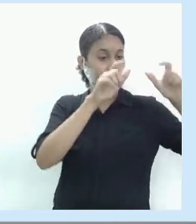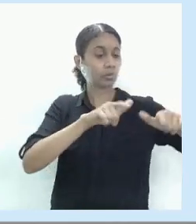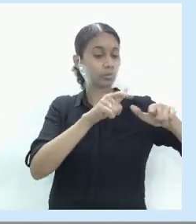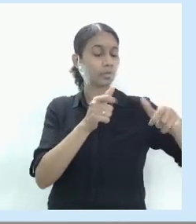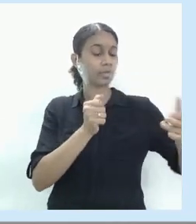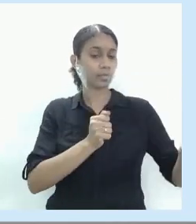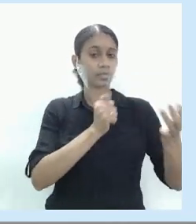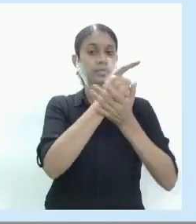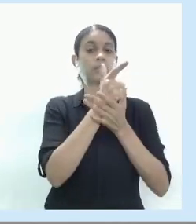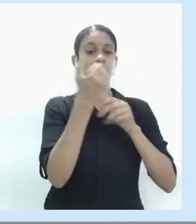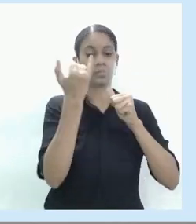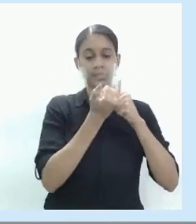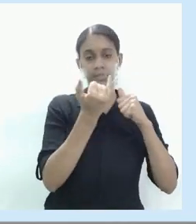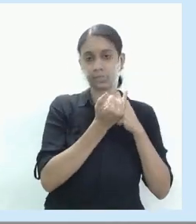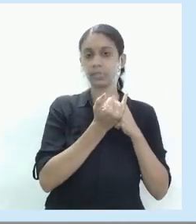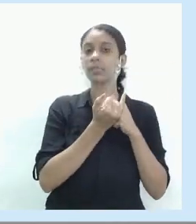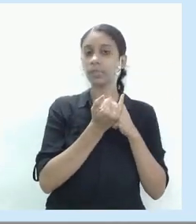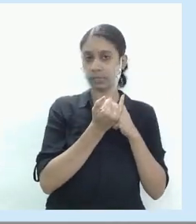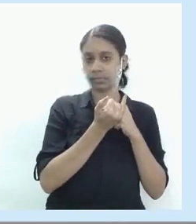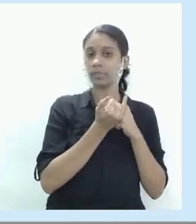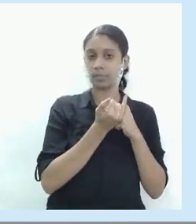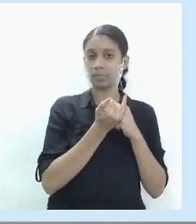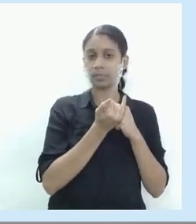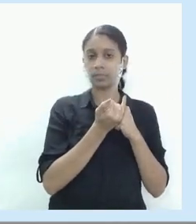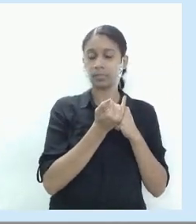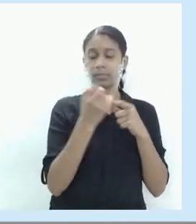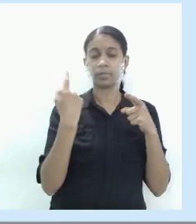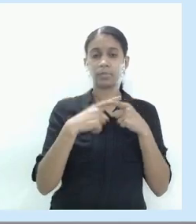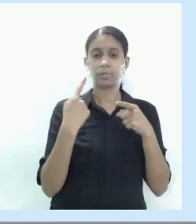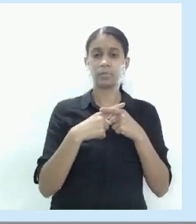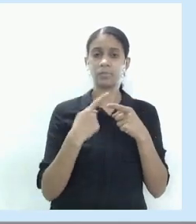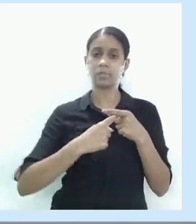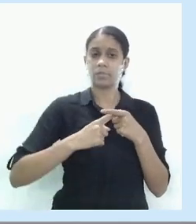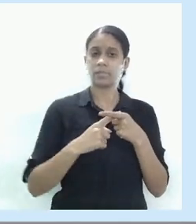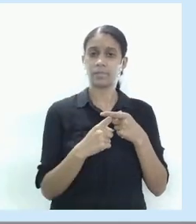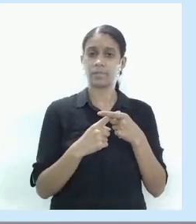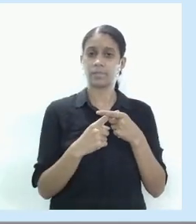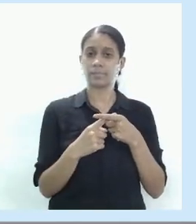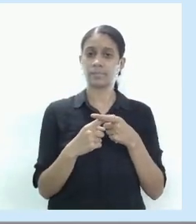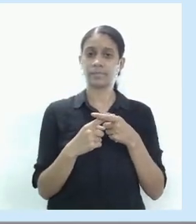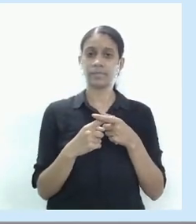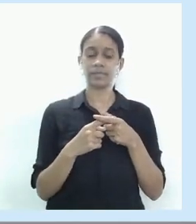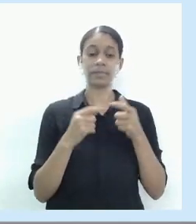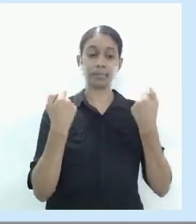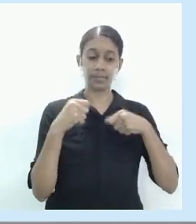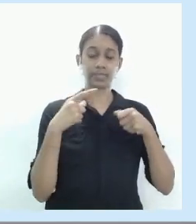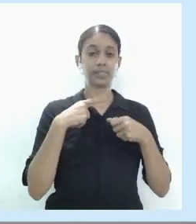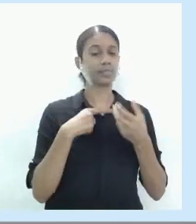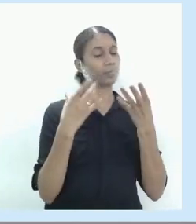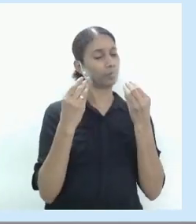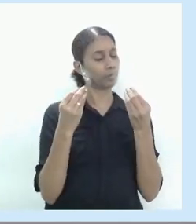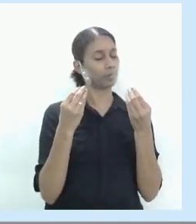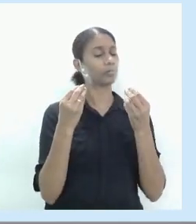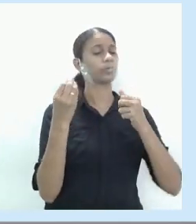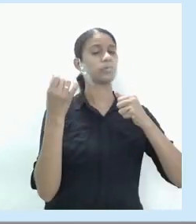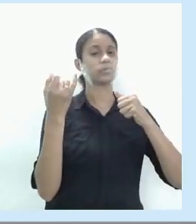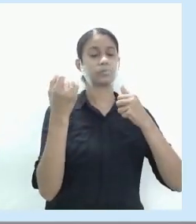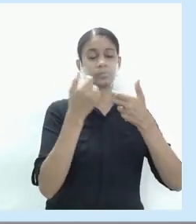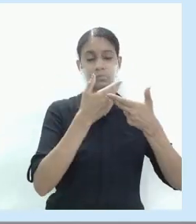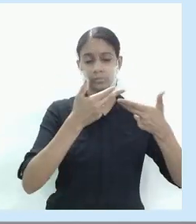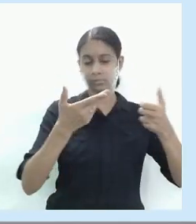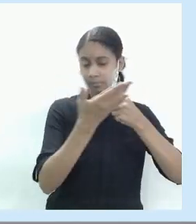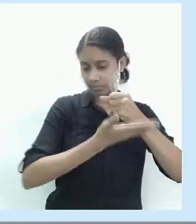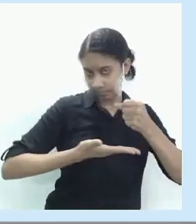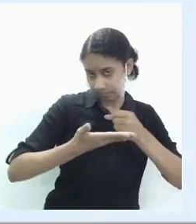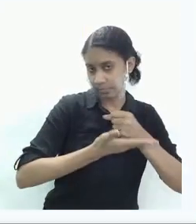-prima porque como uma mineradora eu preciso ter um grande fluxo de matéria-prima. Então essa é uma